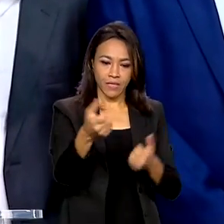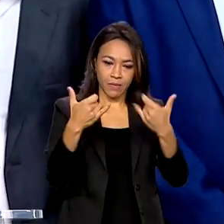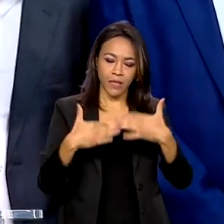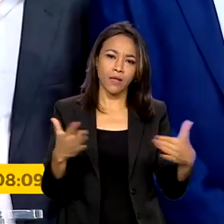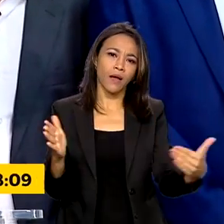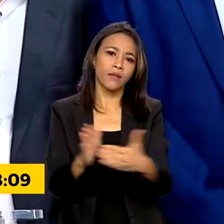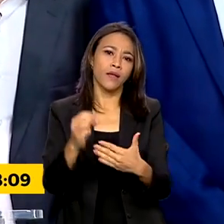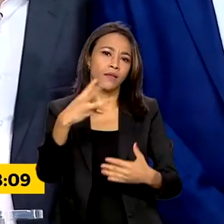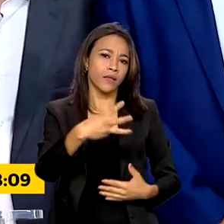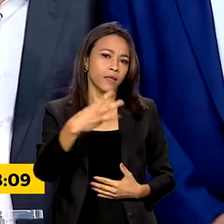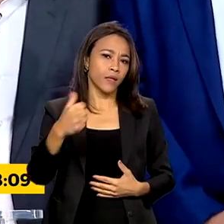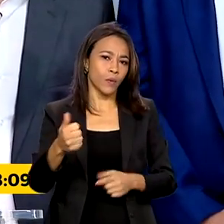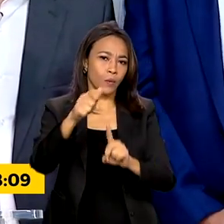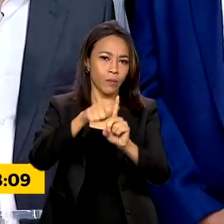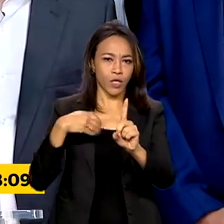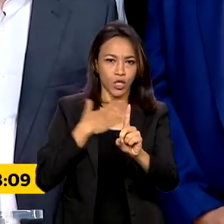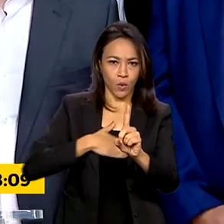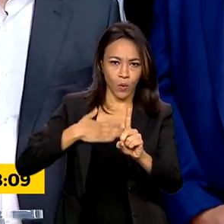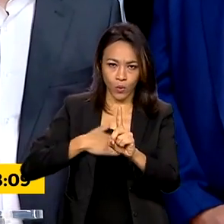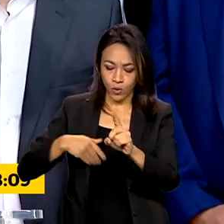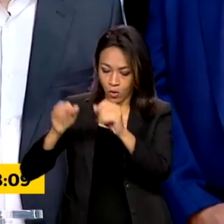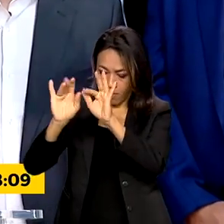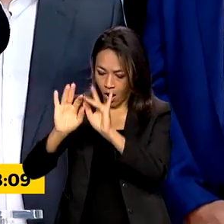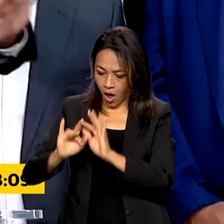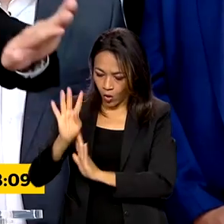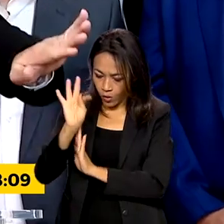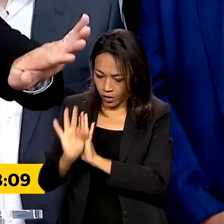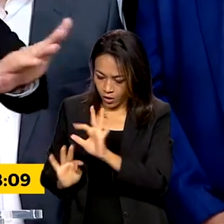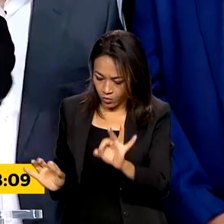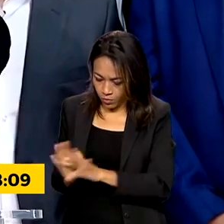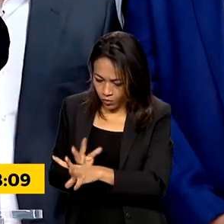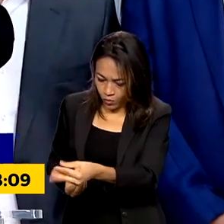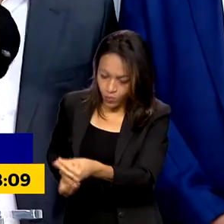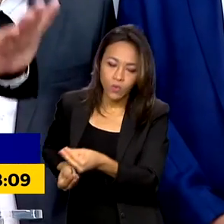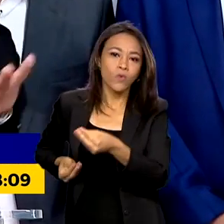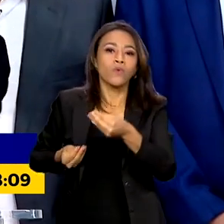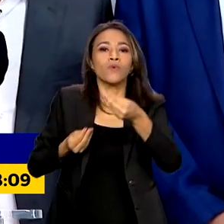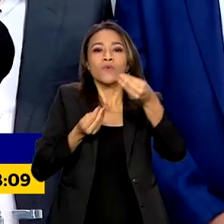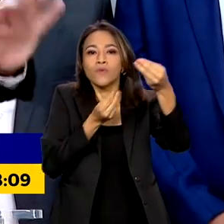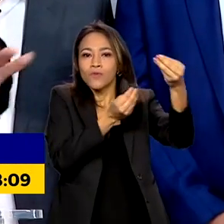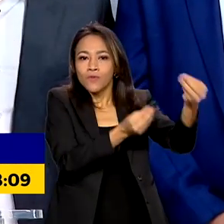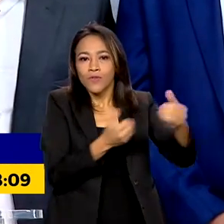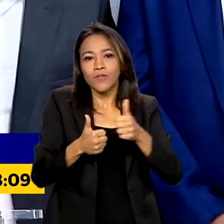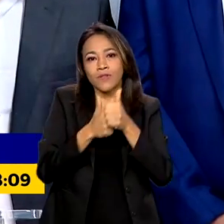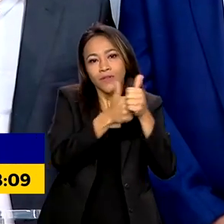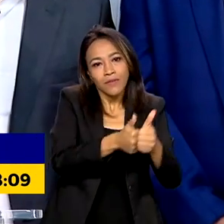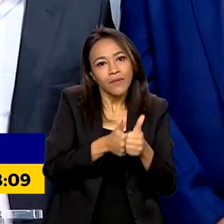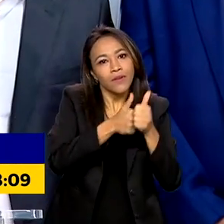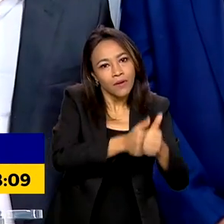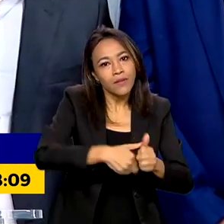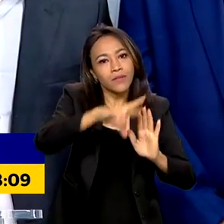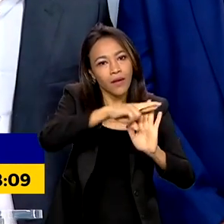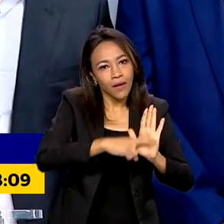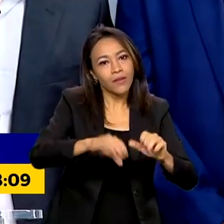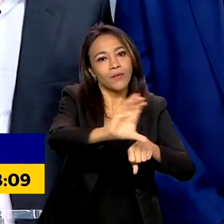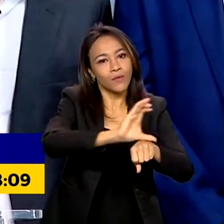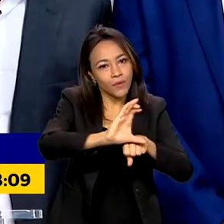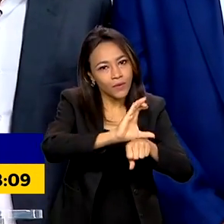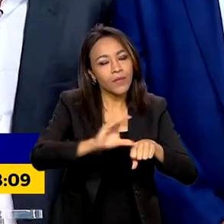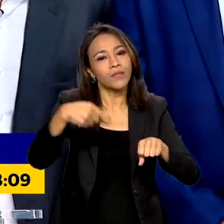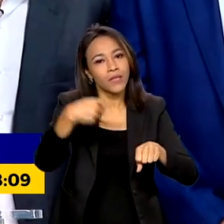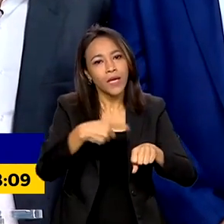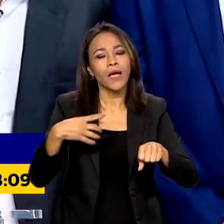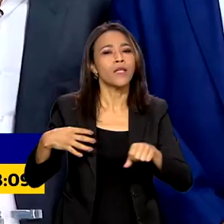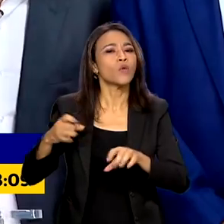agosto, para o Congresso Nacional cumprir o seu dever constitucional de discutir, de debater, será não só um